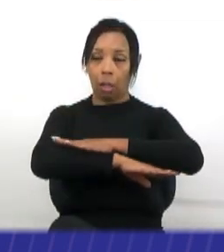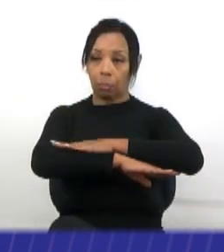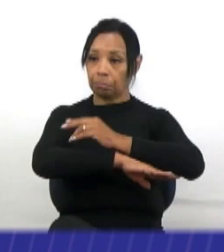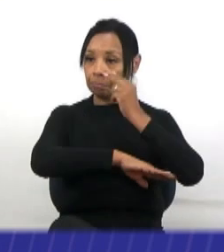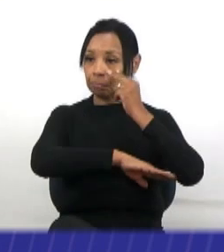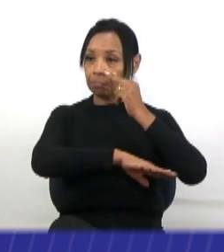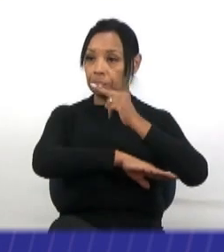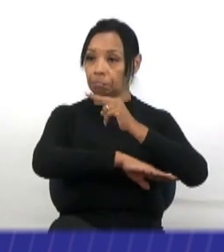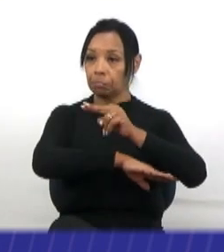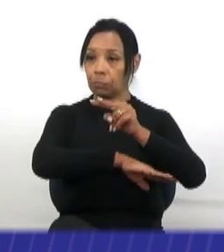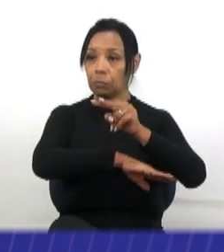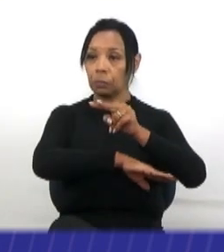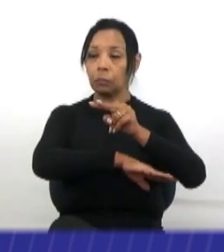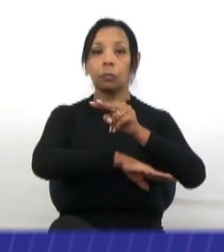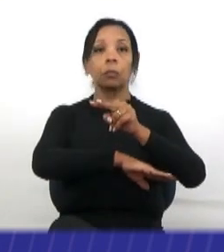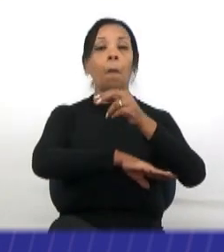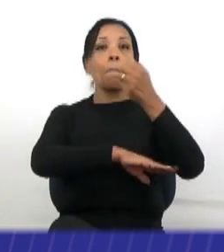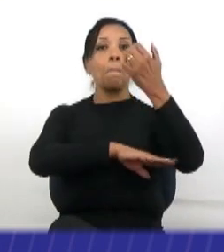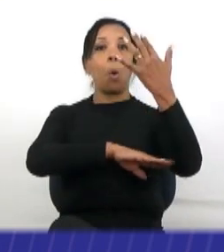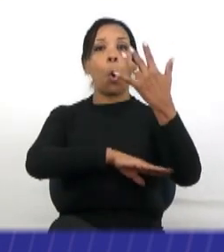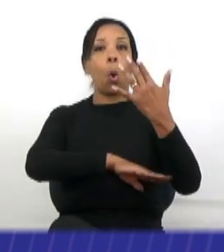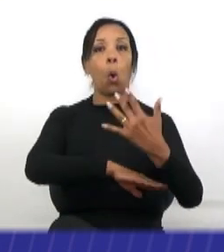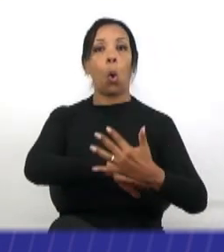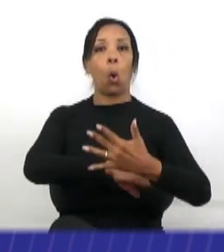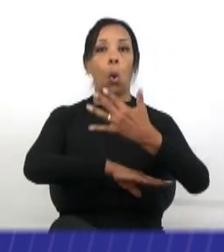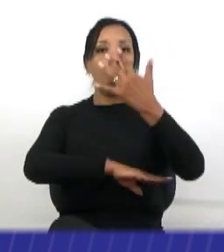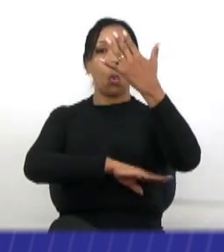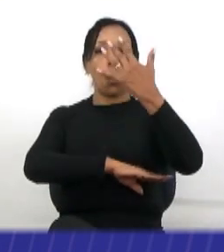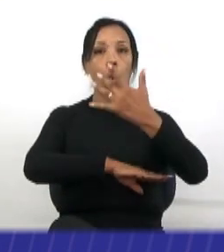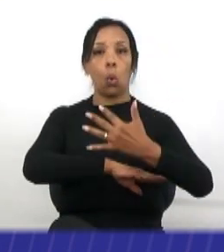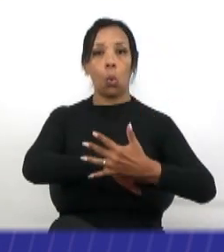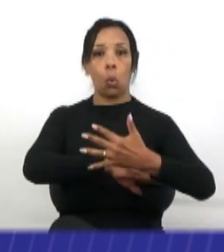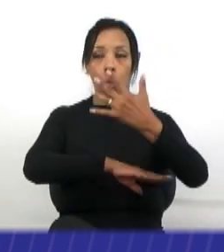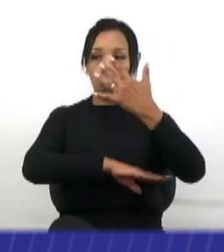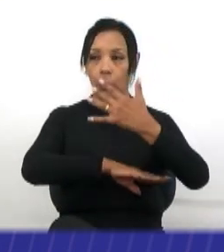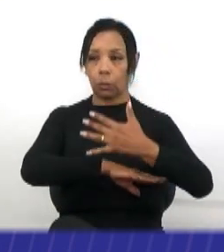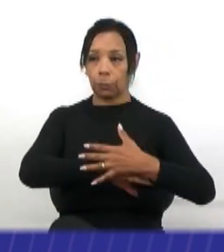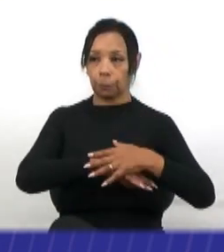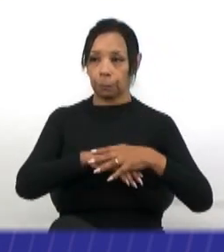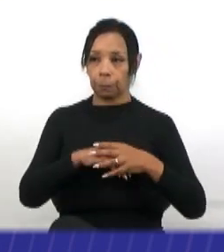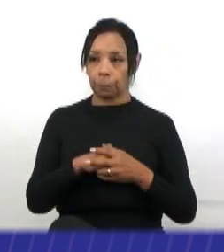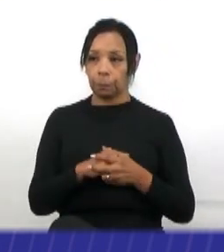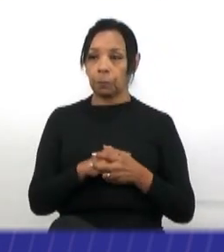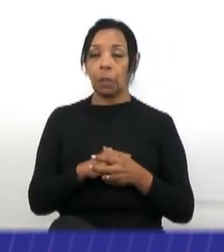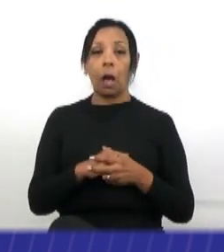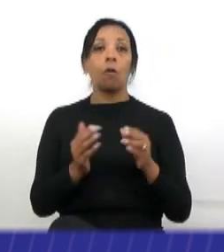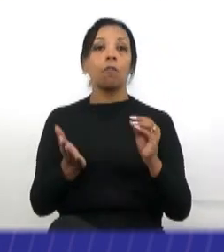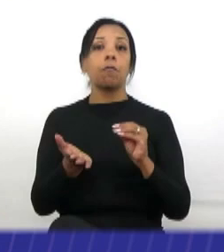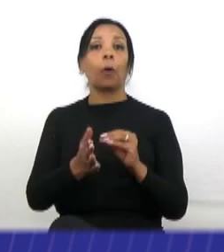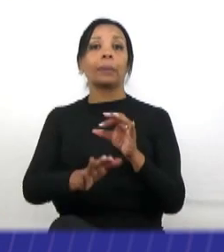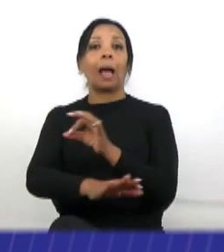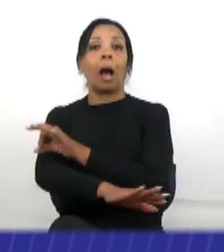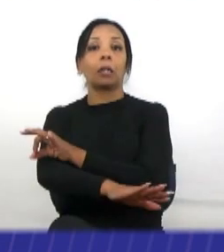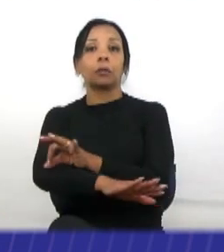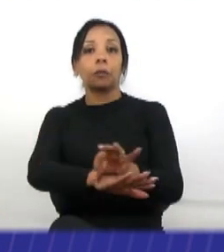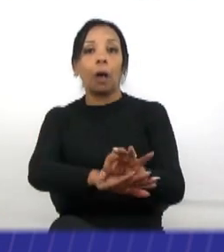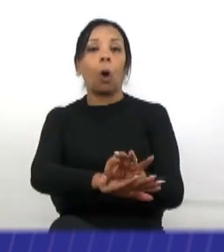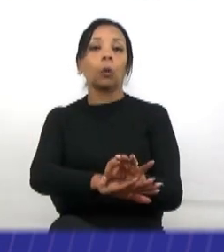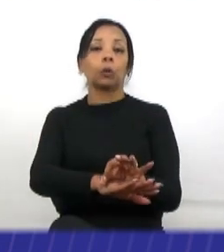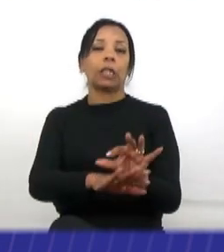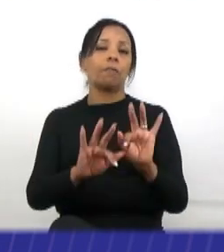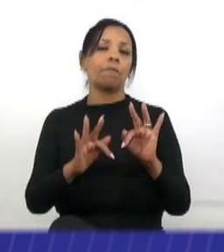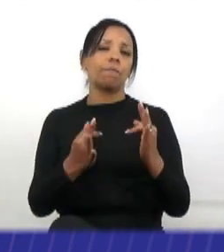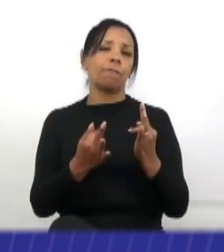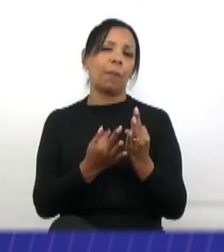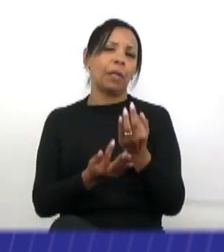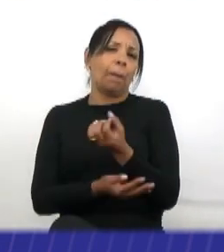carregamento, olha o que tem de poeira ali. Fruto de não estar asfaltado. E ali são centenas de famílias que estão